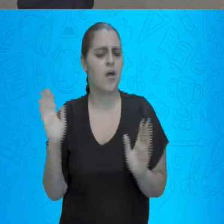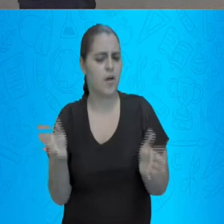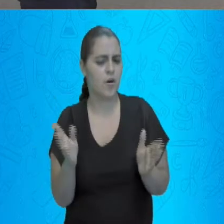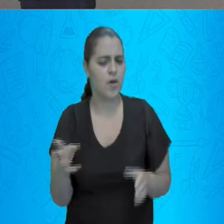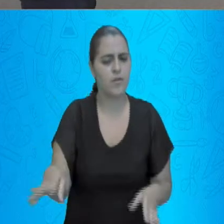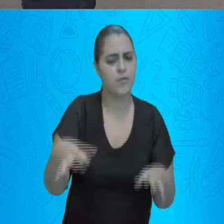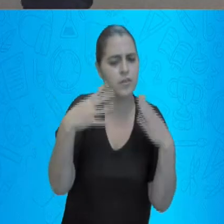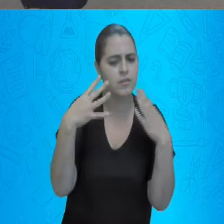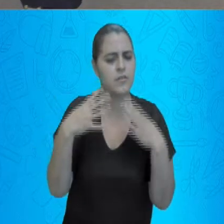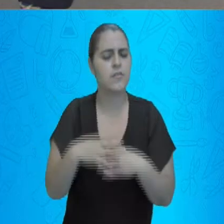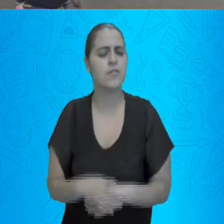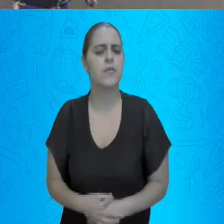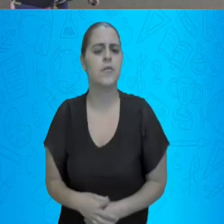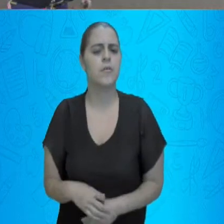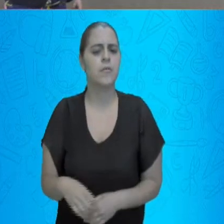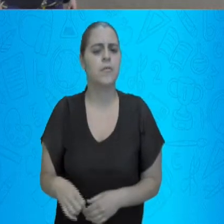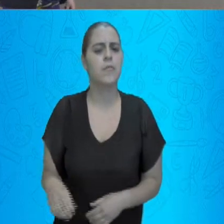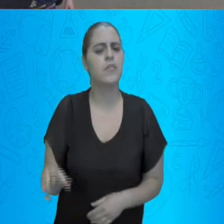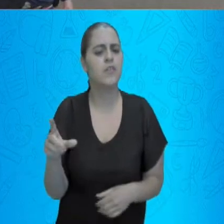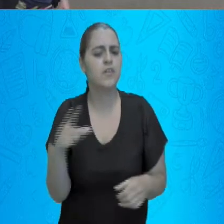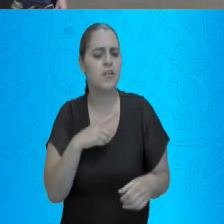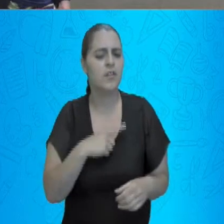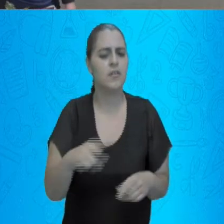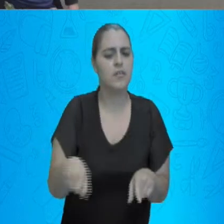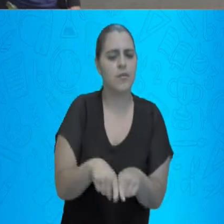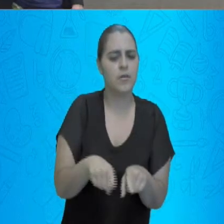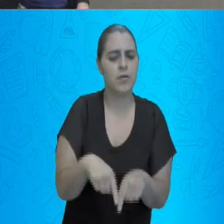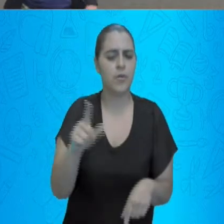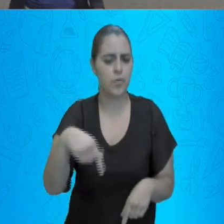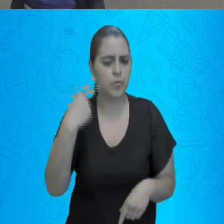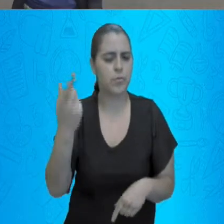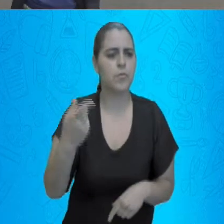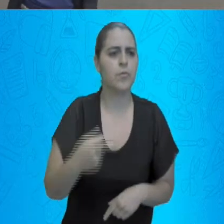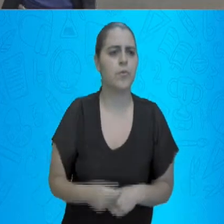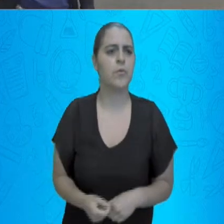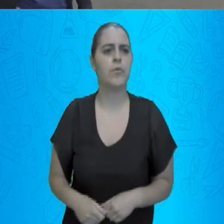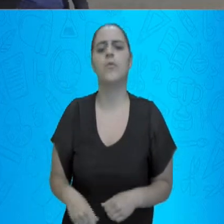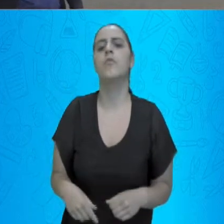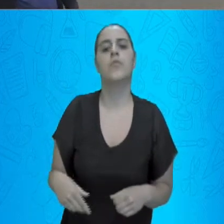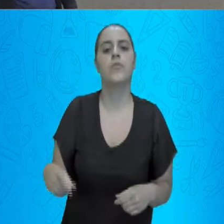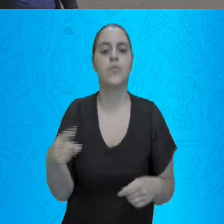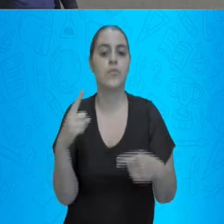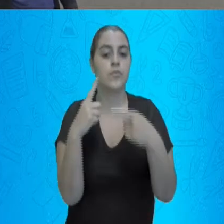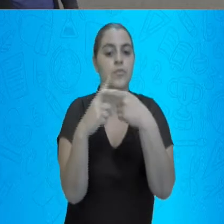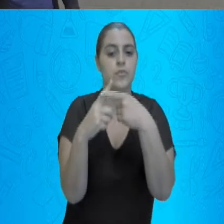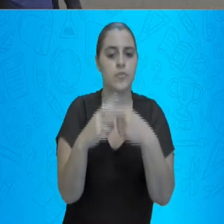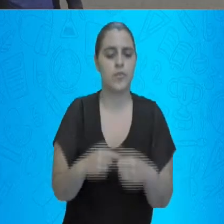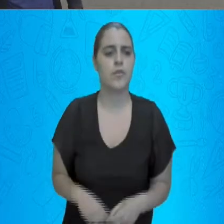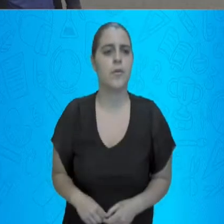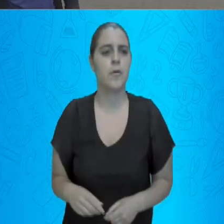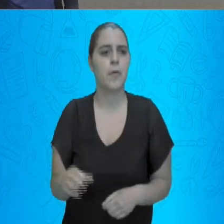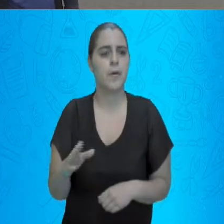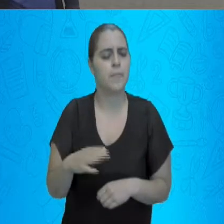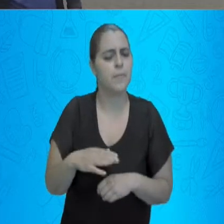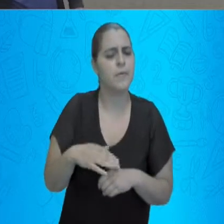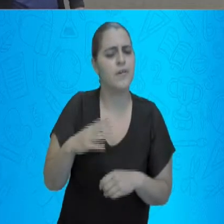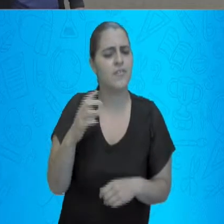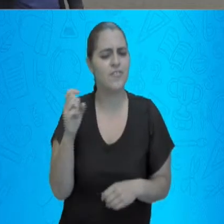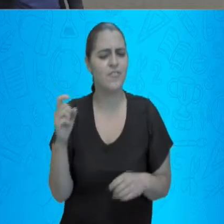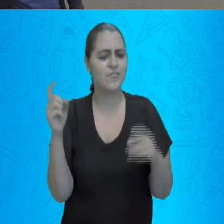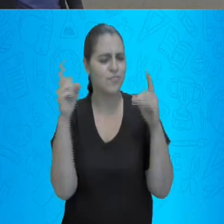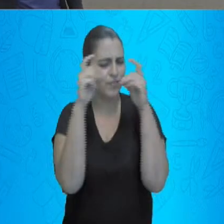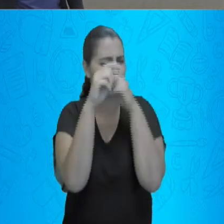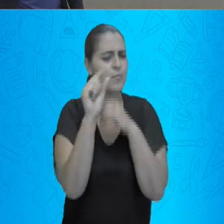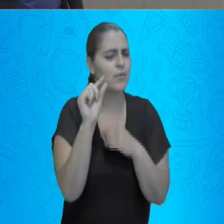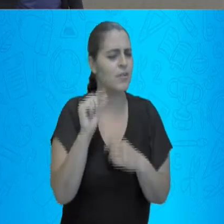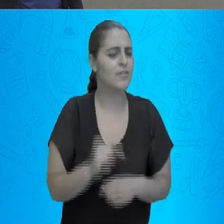preste bastante atenção que nós temos também um outro tipo de adição, que é um pouquinho mais complicado,